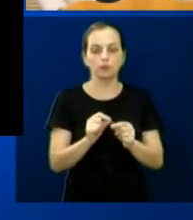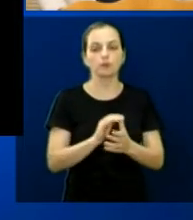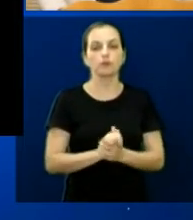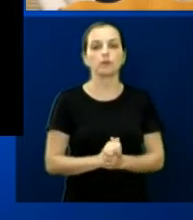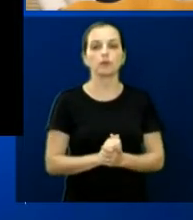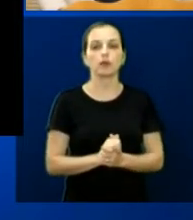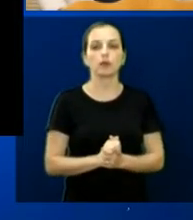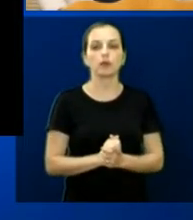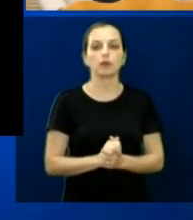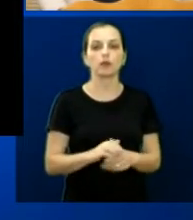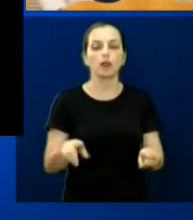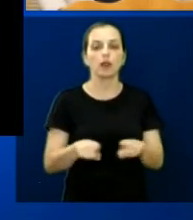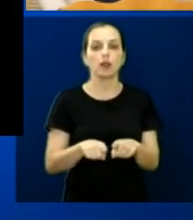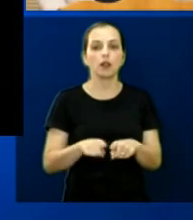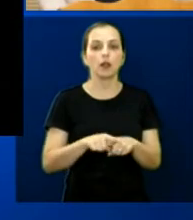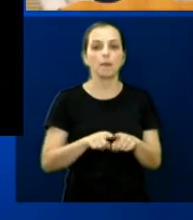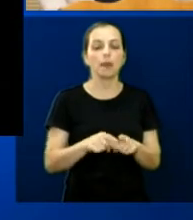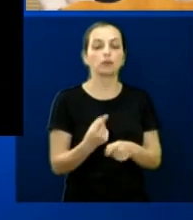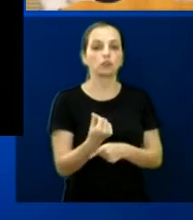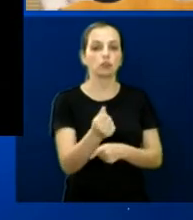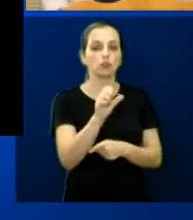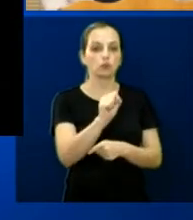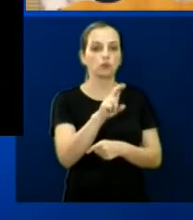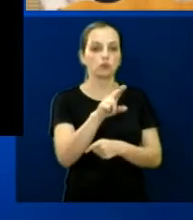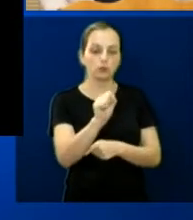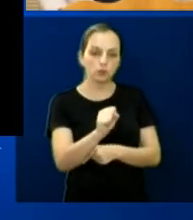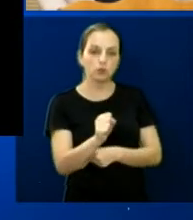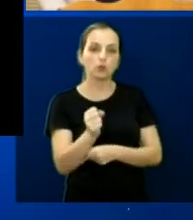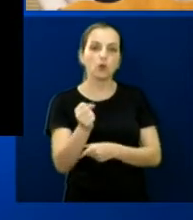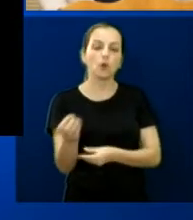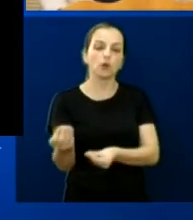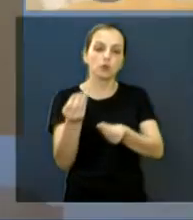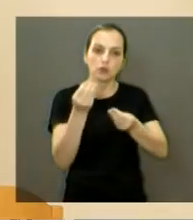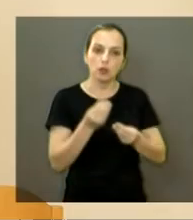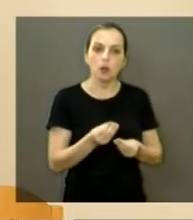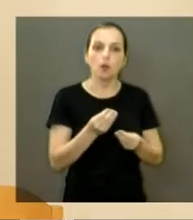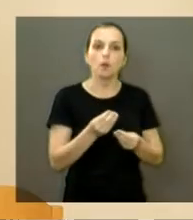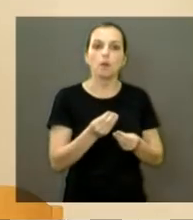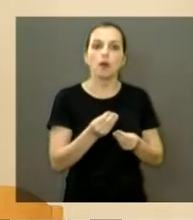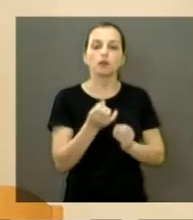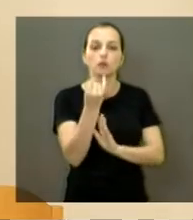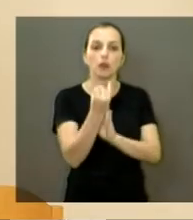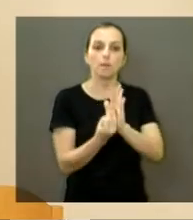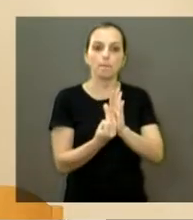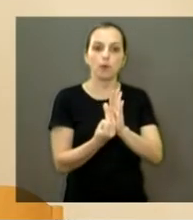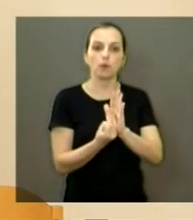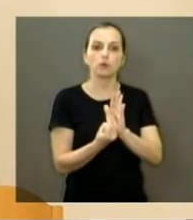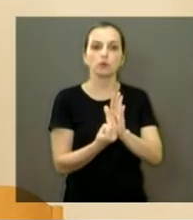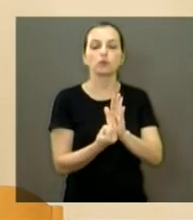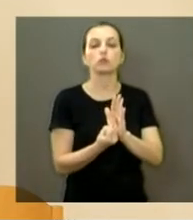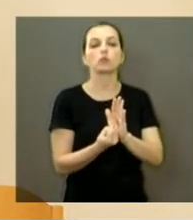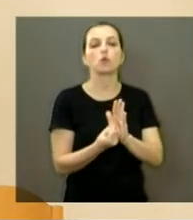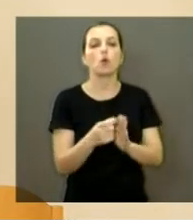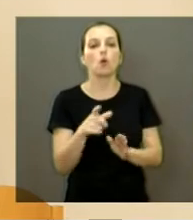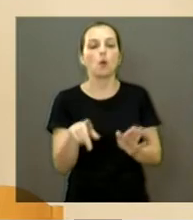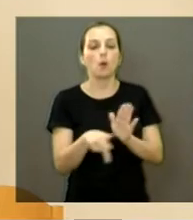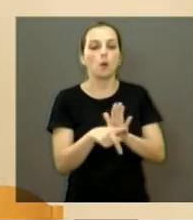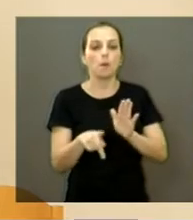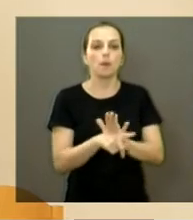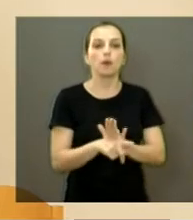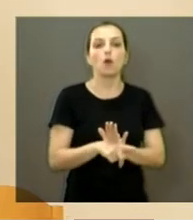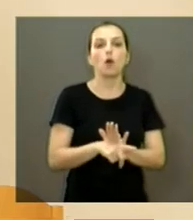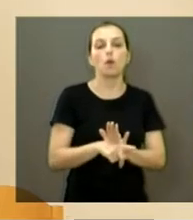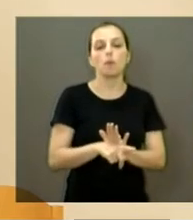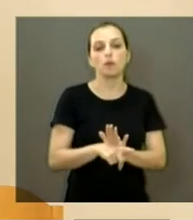Além dos recursos do SUS, a entidade recebe verbas através da dedução do imposto de renda. Para reforçar o caixa da